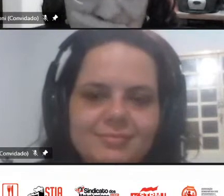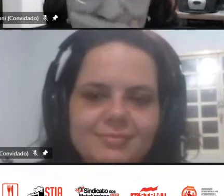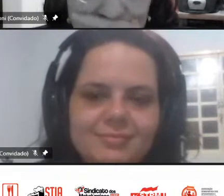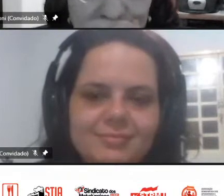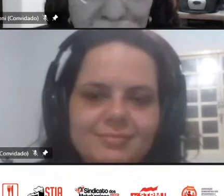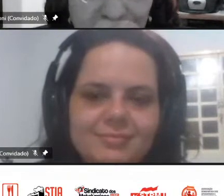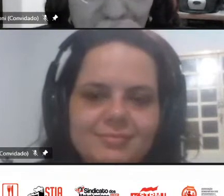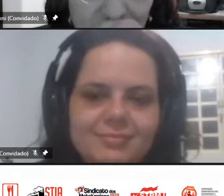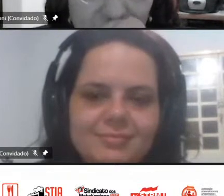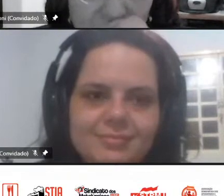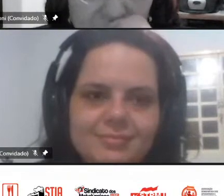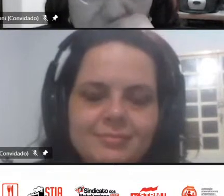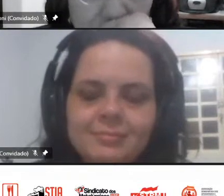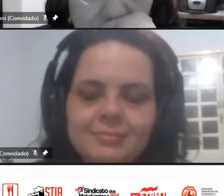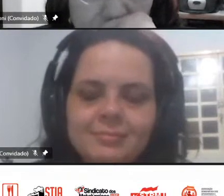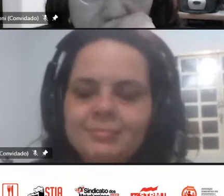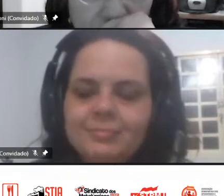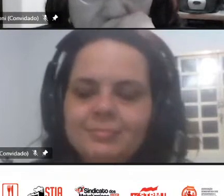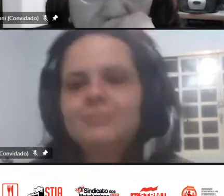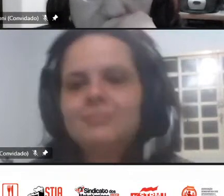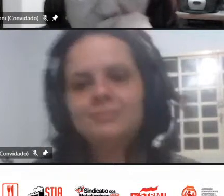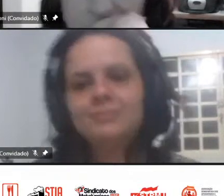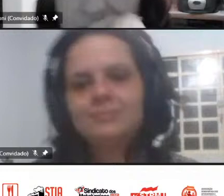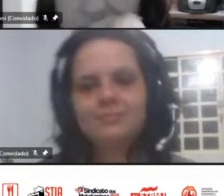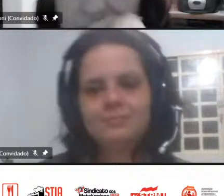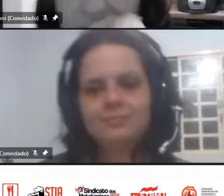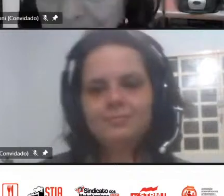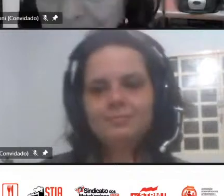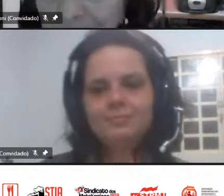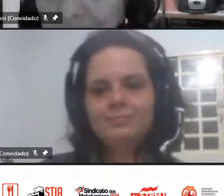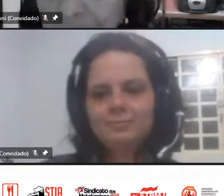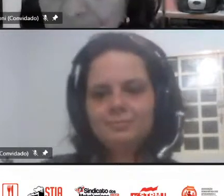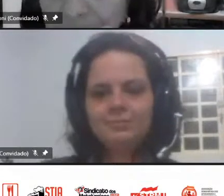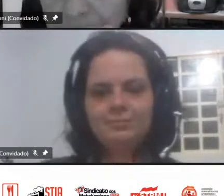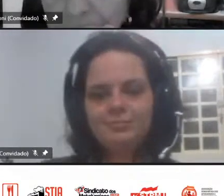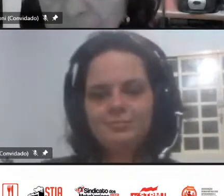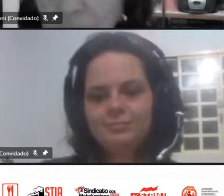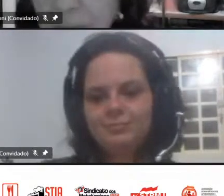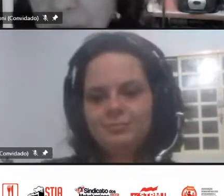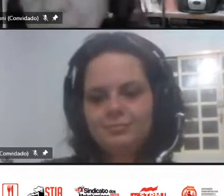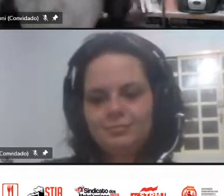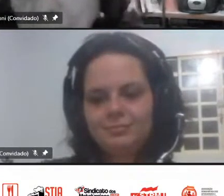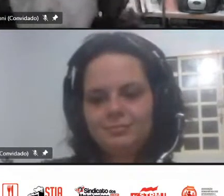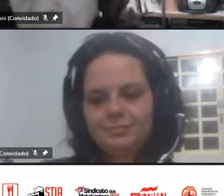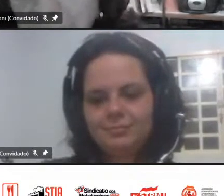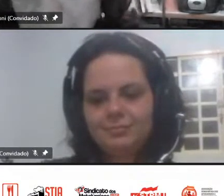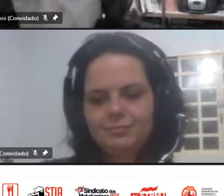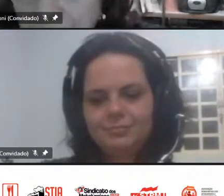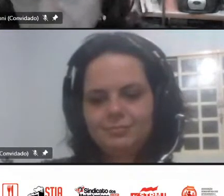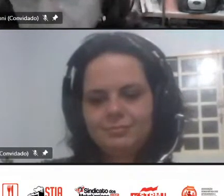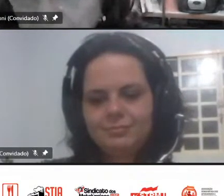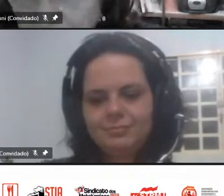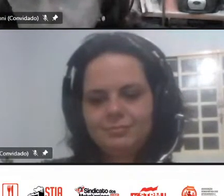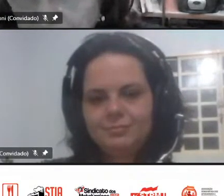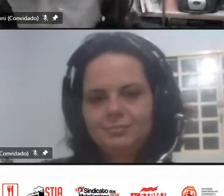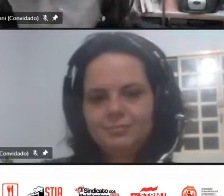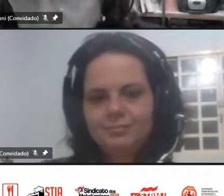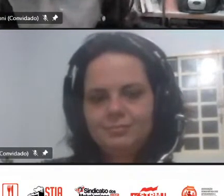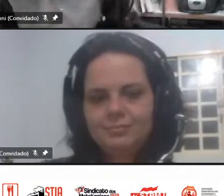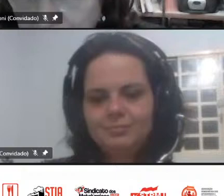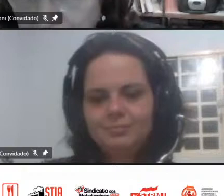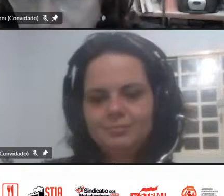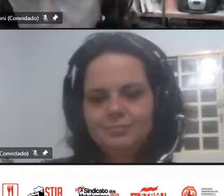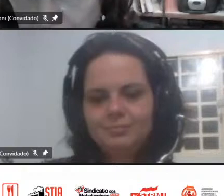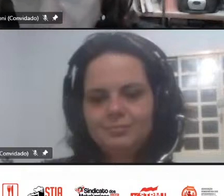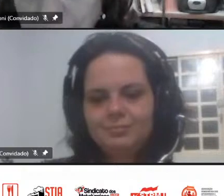expõe tira os cobradores expondo o micro ônibus para o motorista ainda estressa mais ainda o